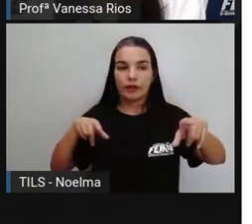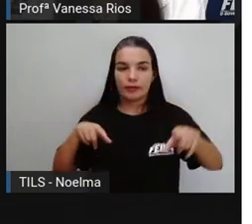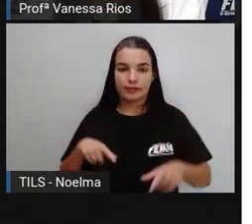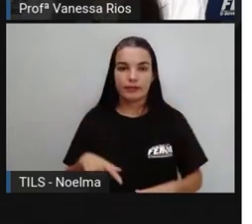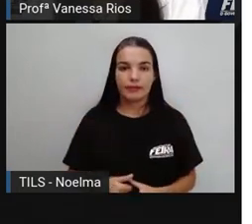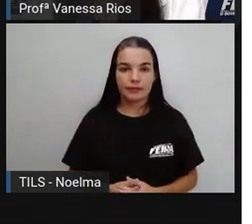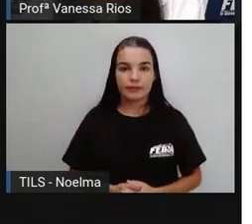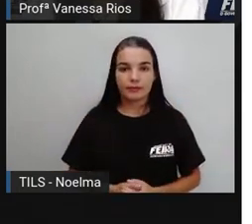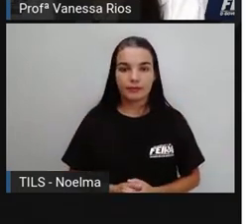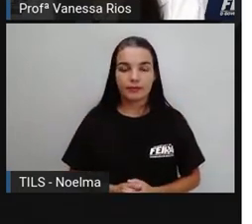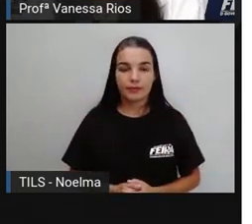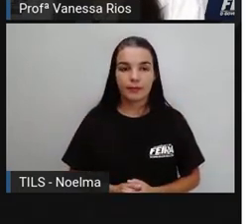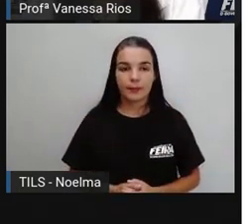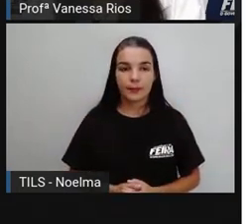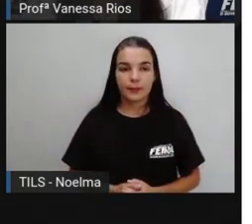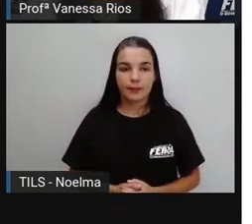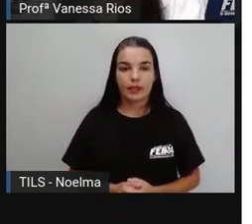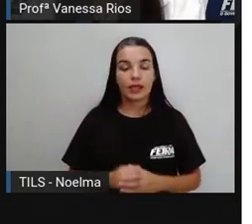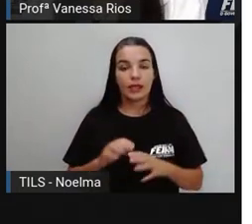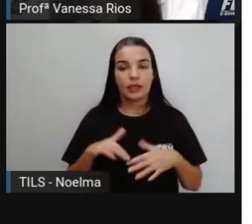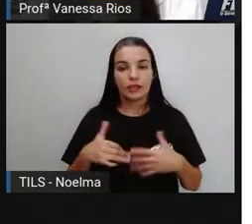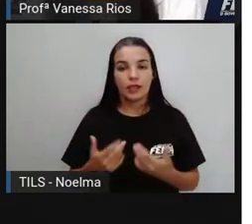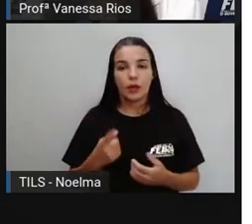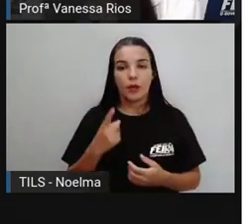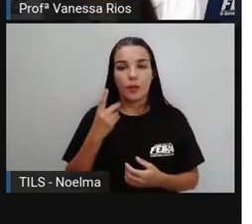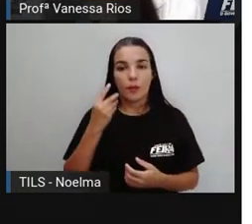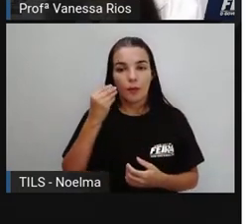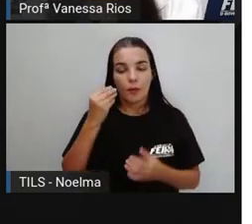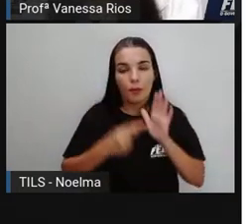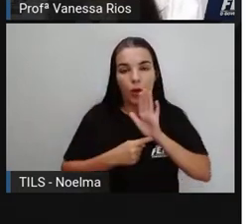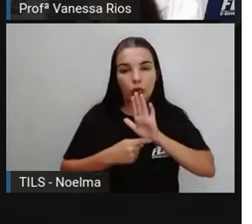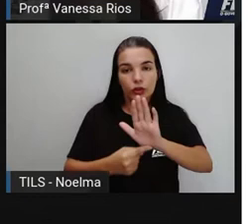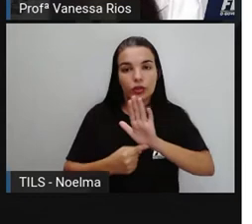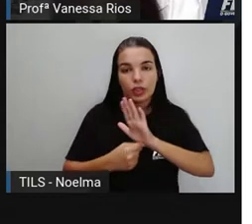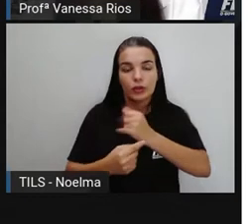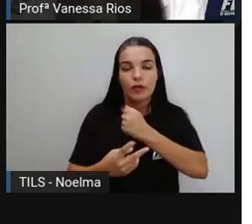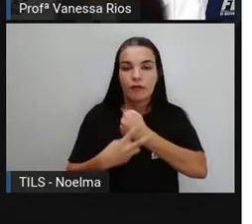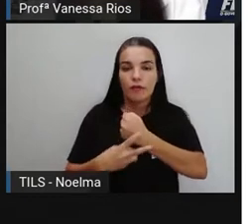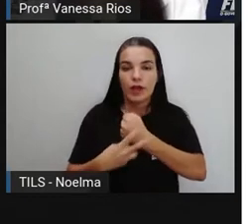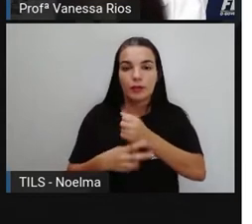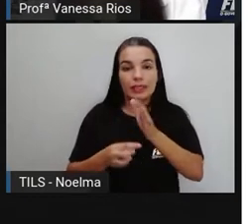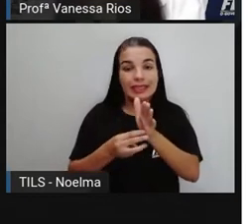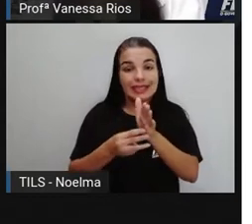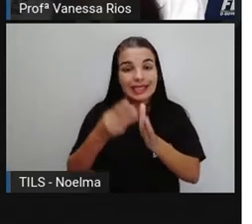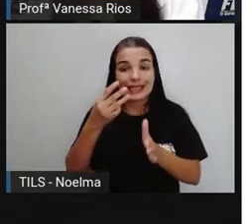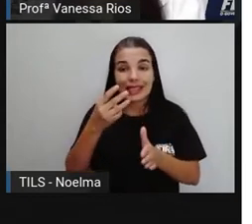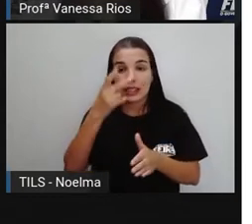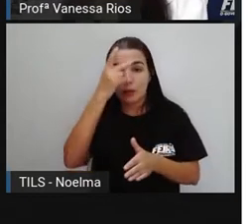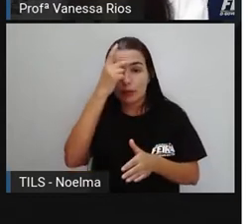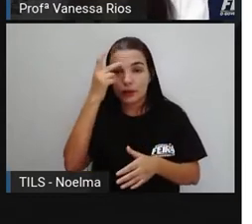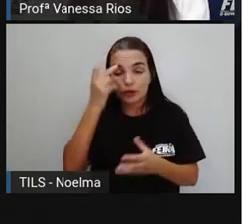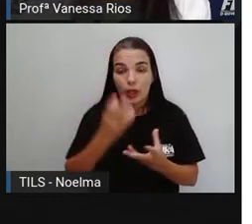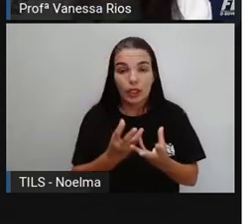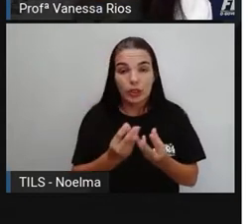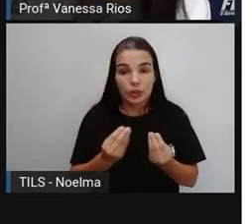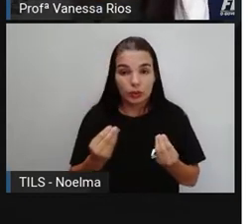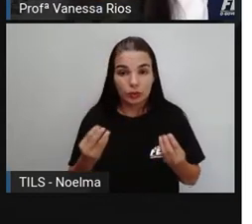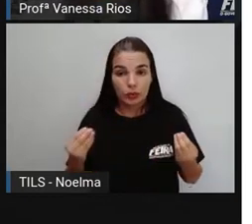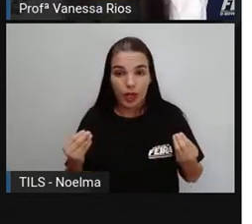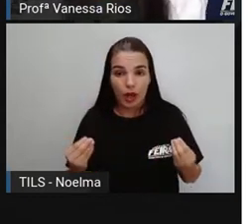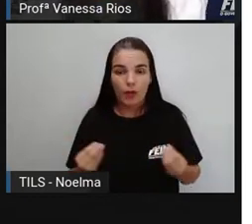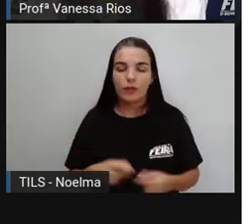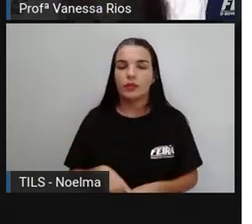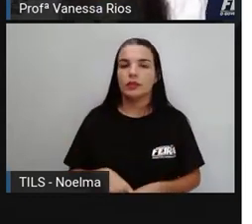Estão indicando verbos na terceira pessoa do plural, que é eles ou elas,